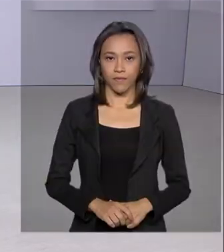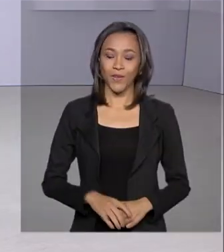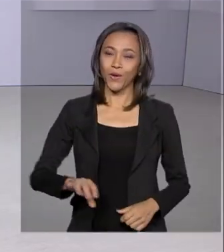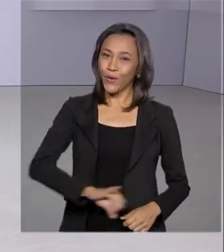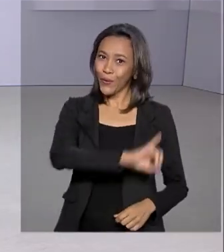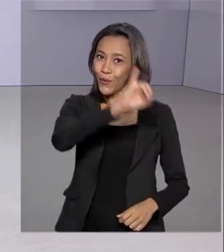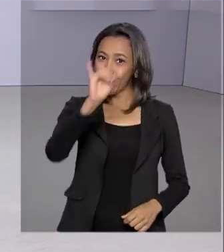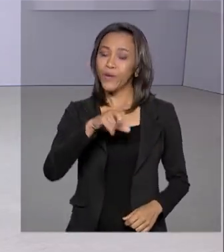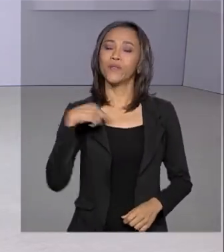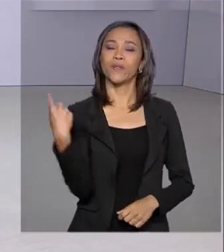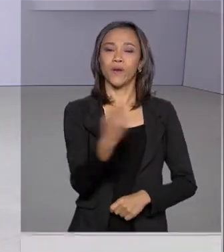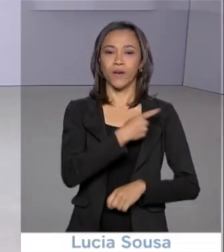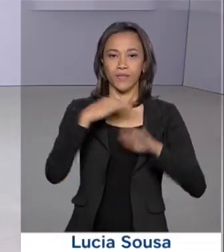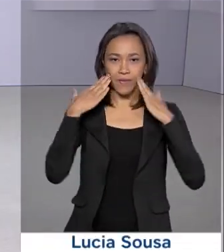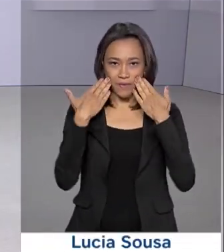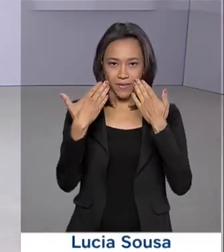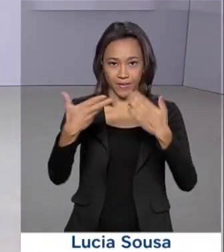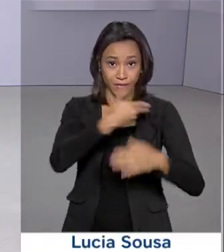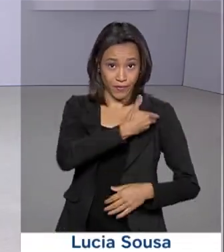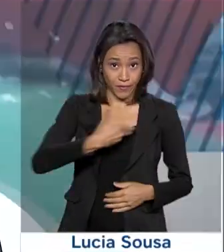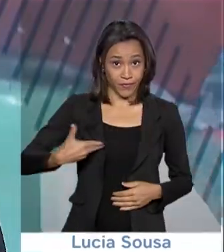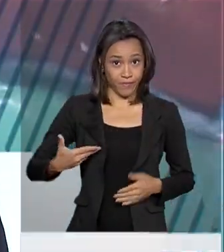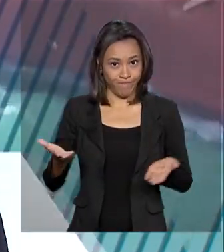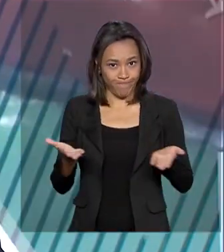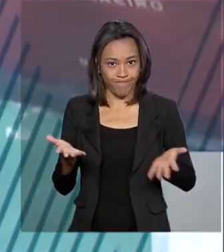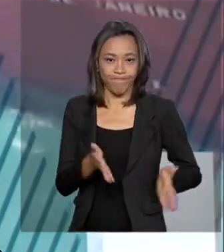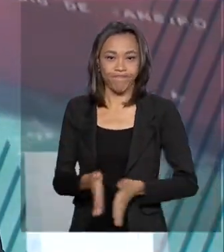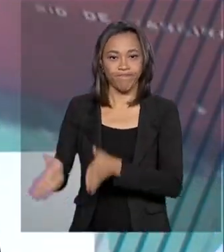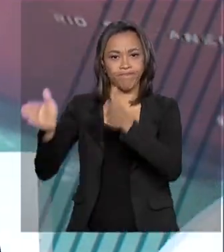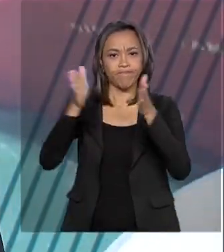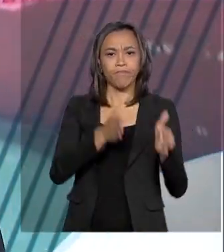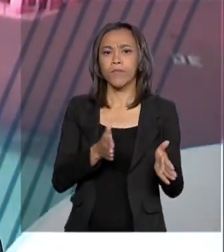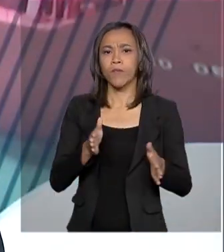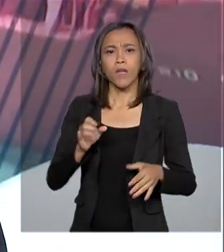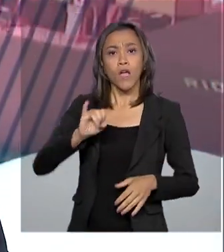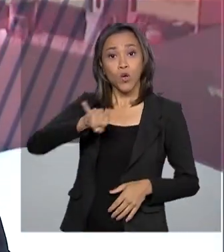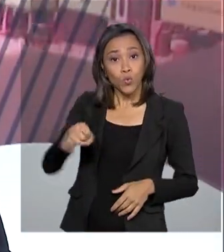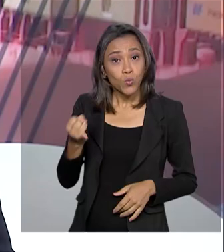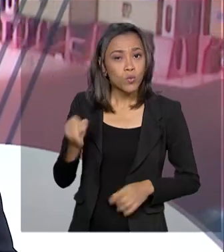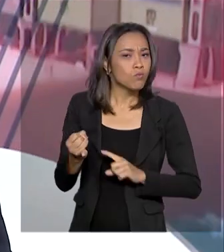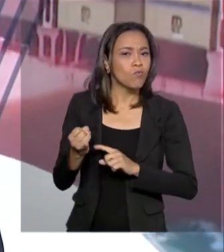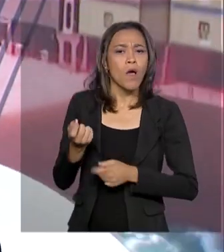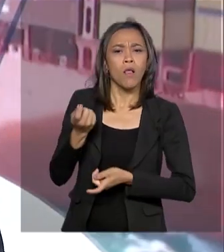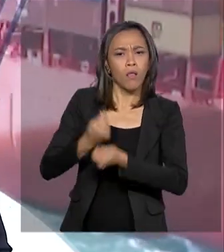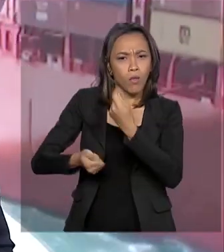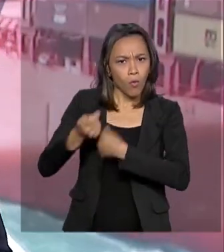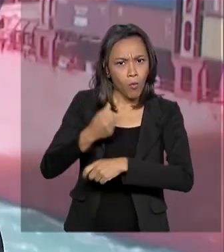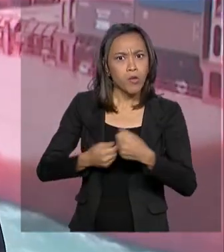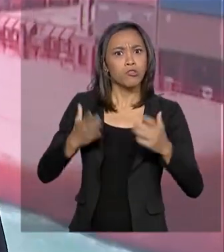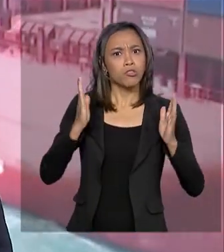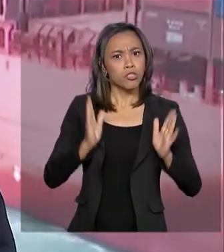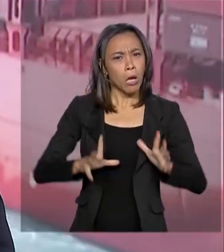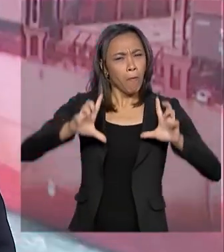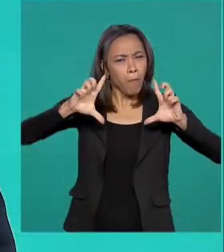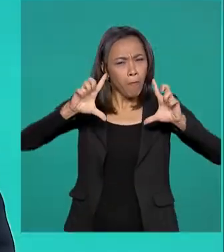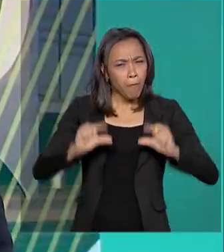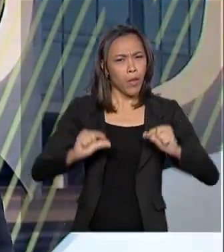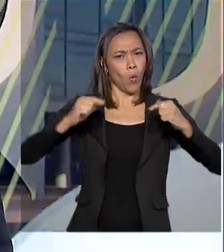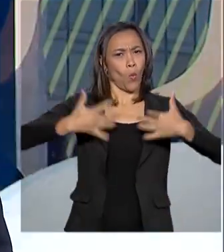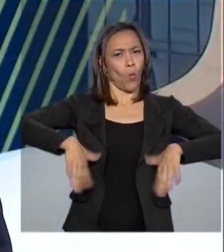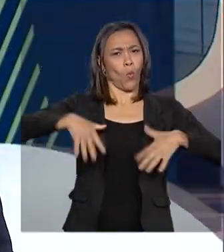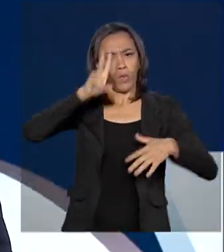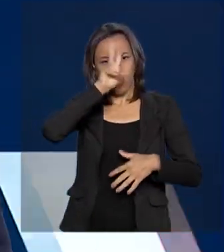Olá, estamos no ar com o Governo Agora. A taxa de juros da economia chegou ao menor patamar da história,